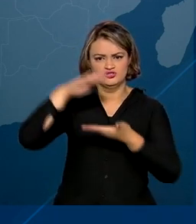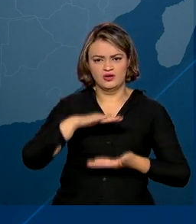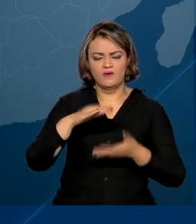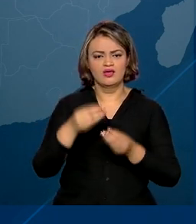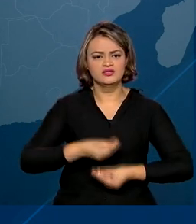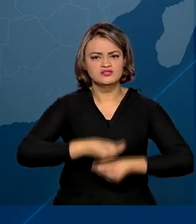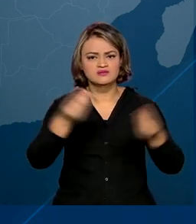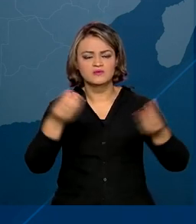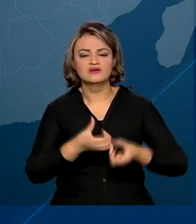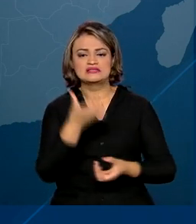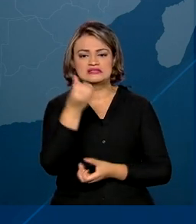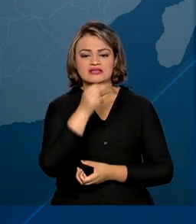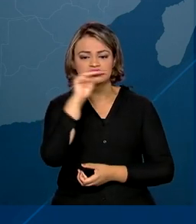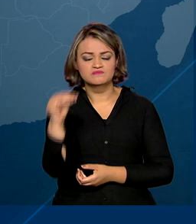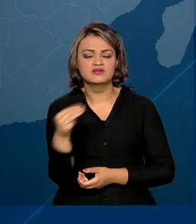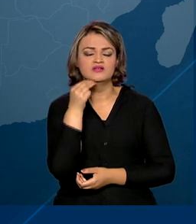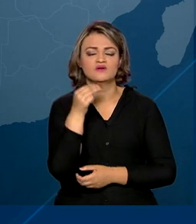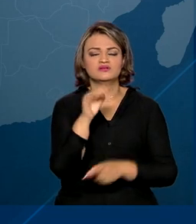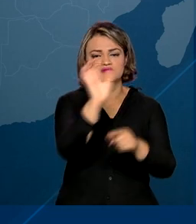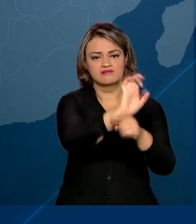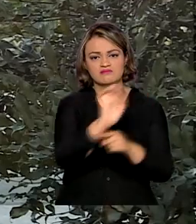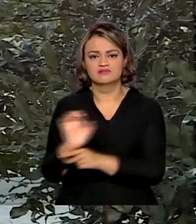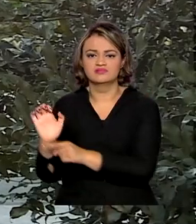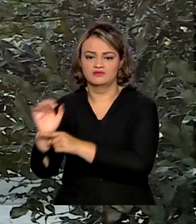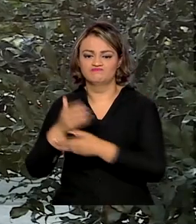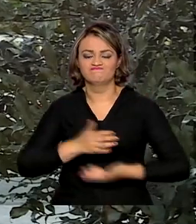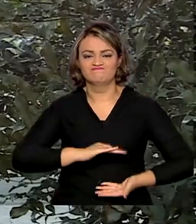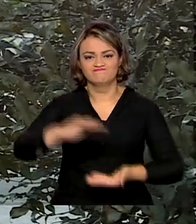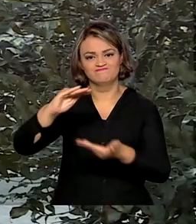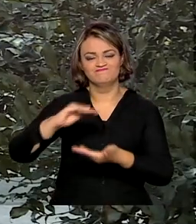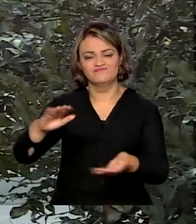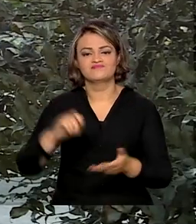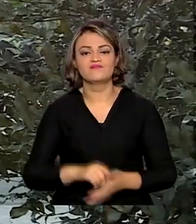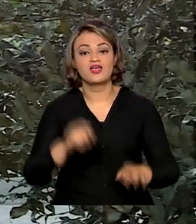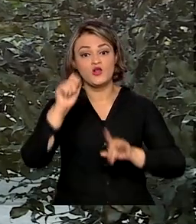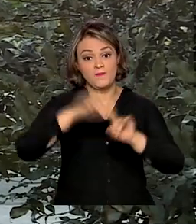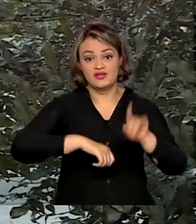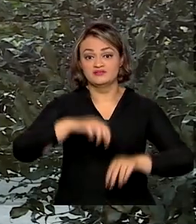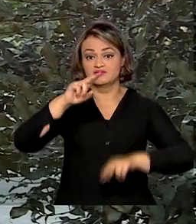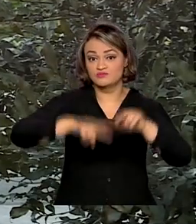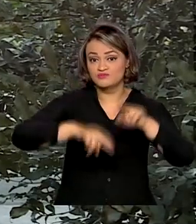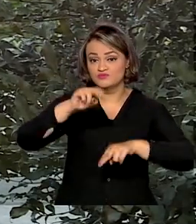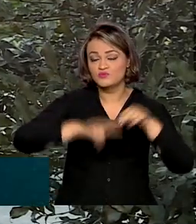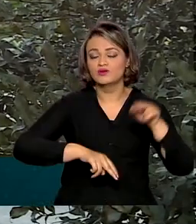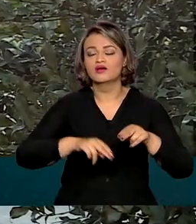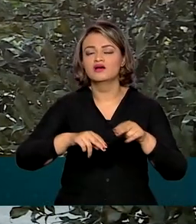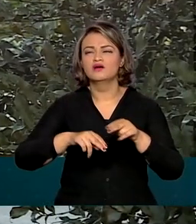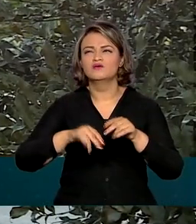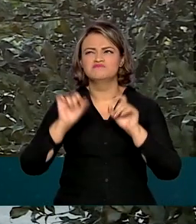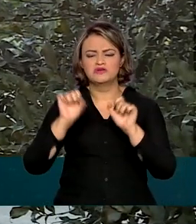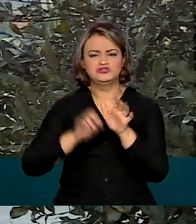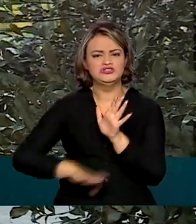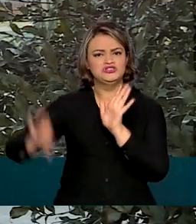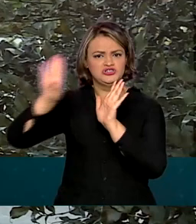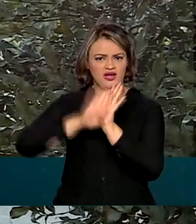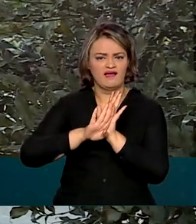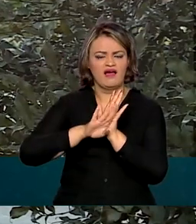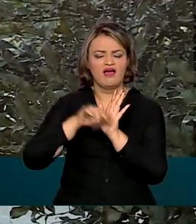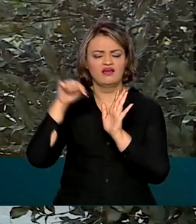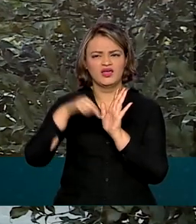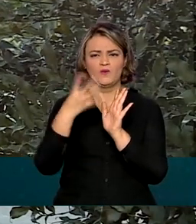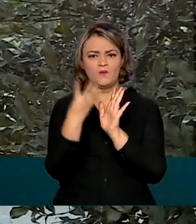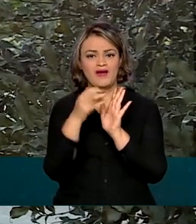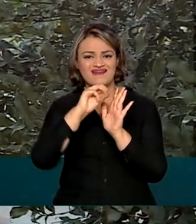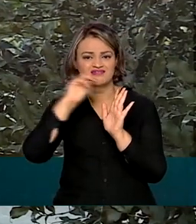6 milhões de doses aos estados. Em junho, o país deve receber mais 40 milhões de doses de